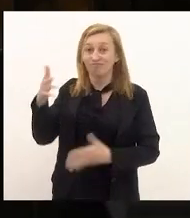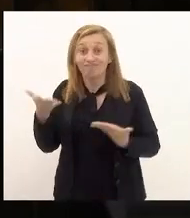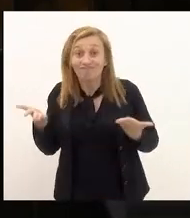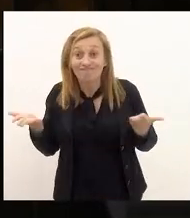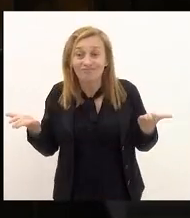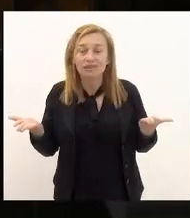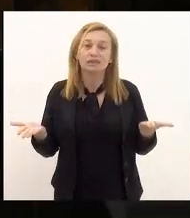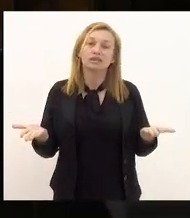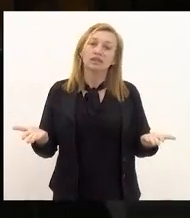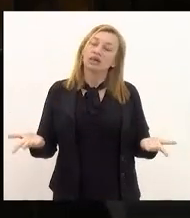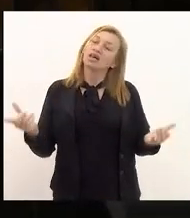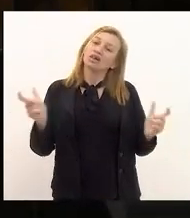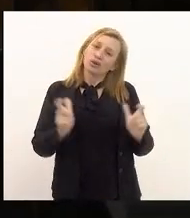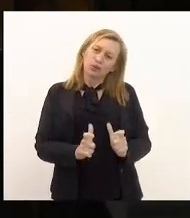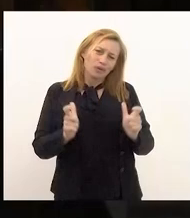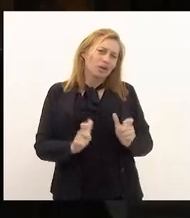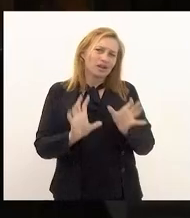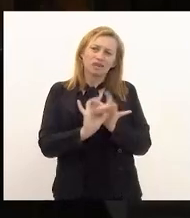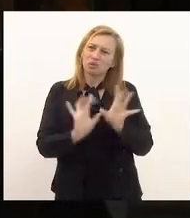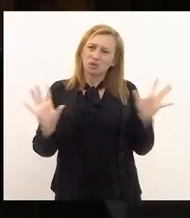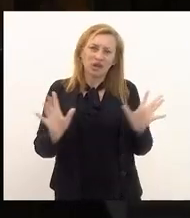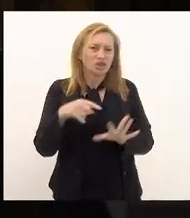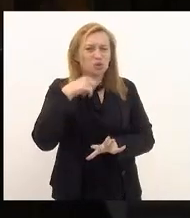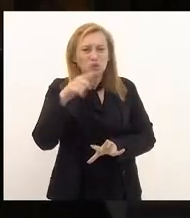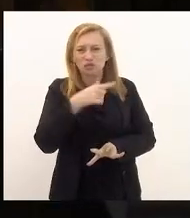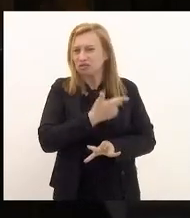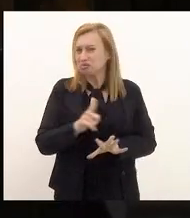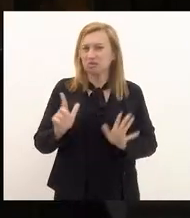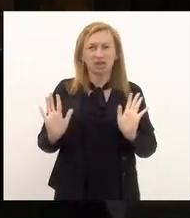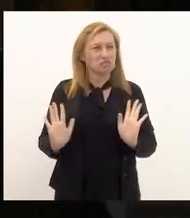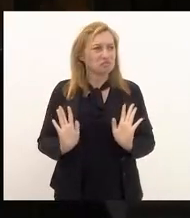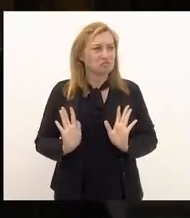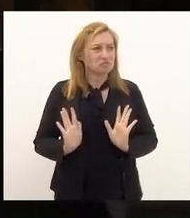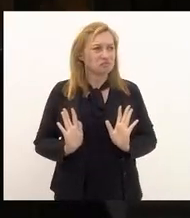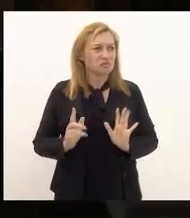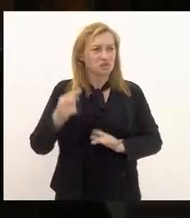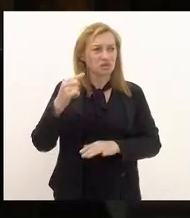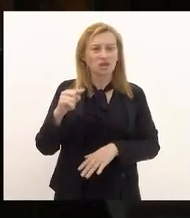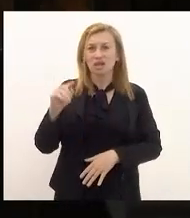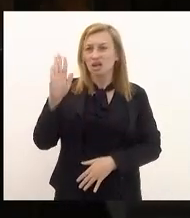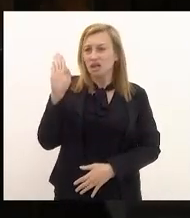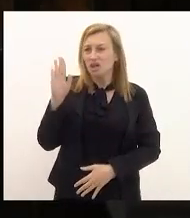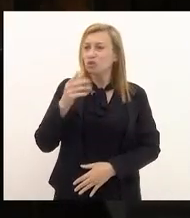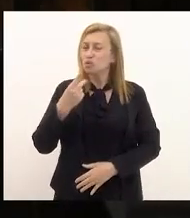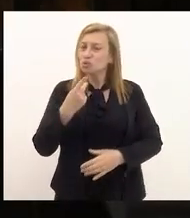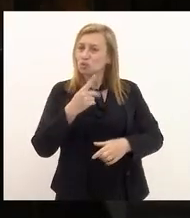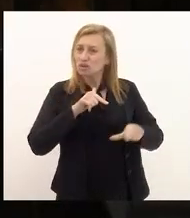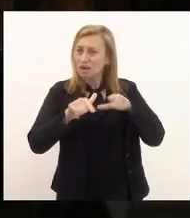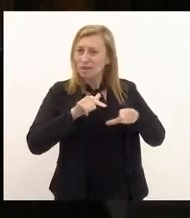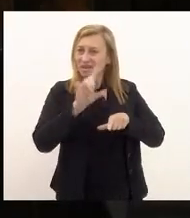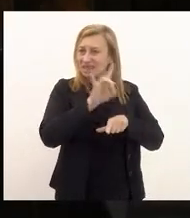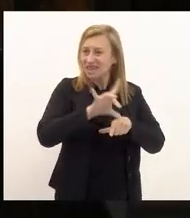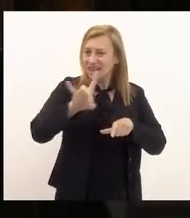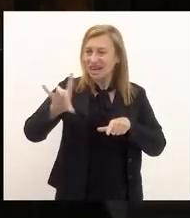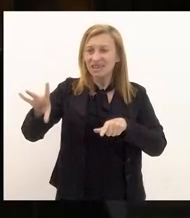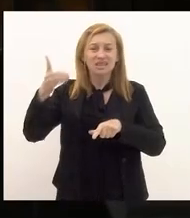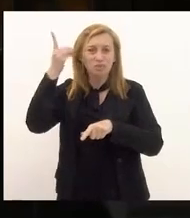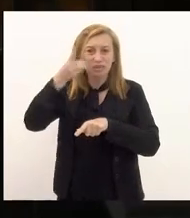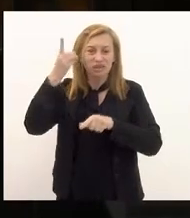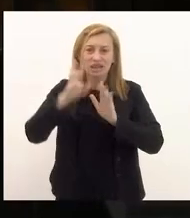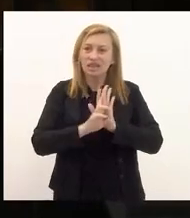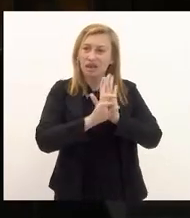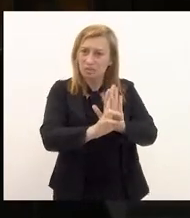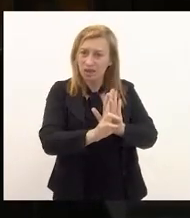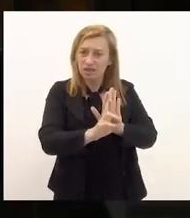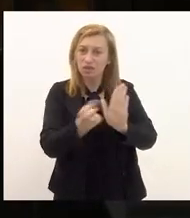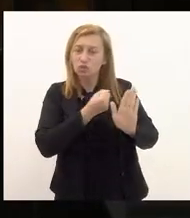ora esse aqui é um lugar democrático eu não tenho dúvida nenhuma disso os mandatos de cada deputado e cada deputada que representam uma